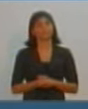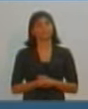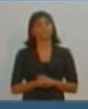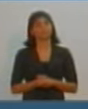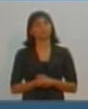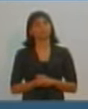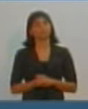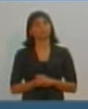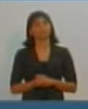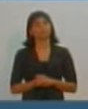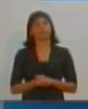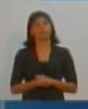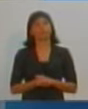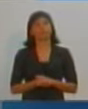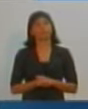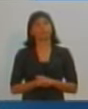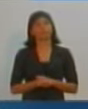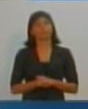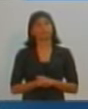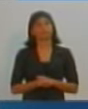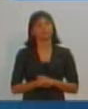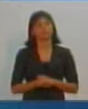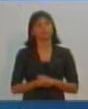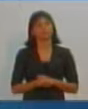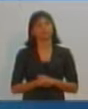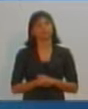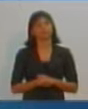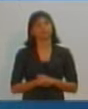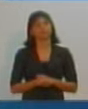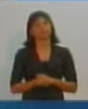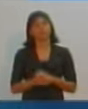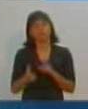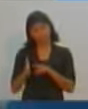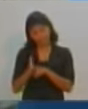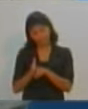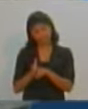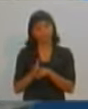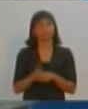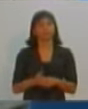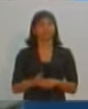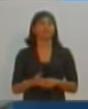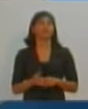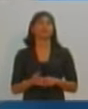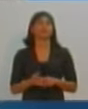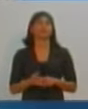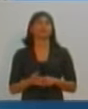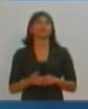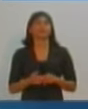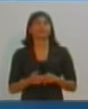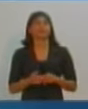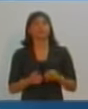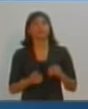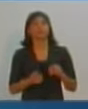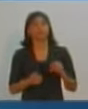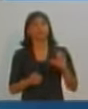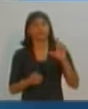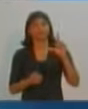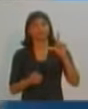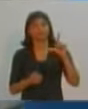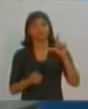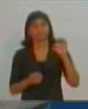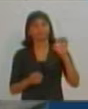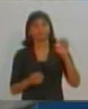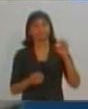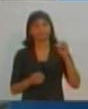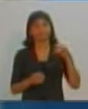em 30 segundos, por favor. Ok. Eu vou perguntar então para o nosso querido amigo aqui, José Lemes. José